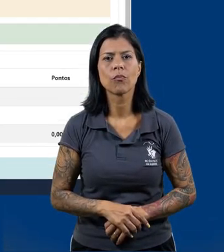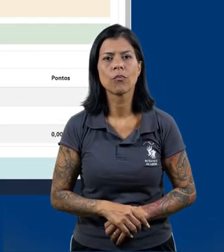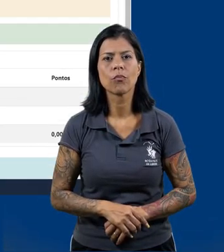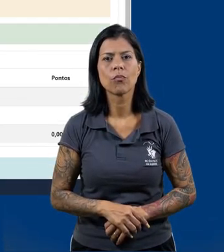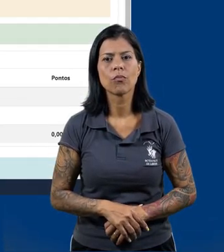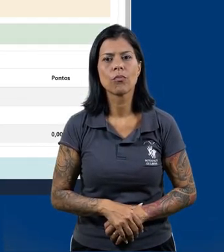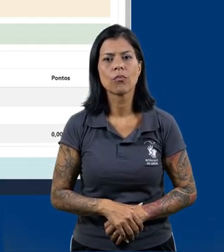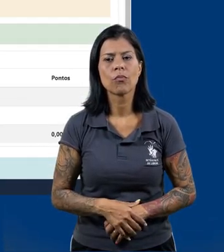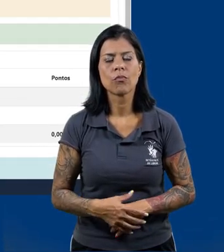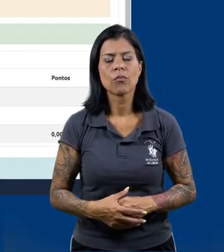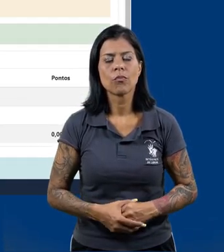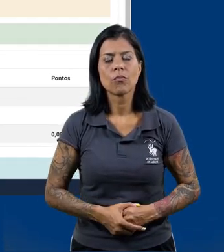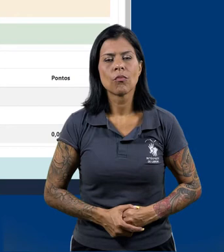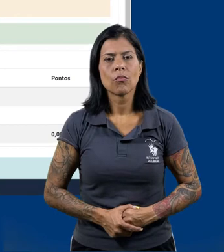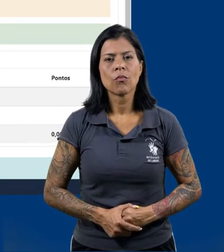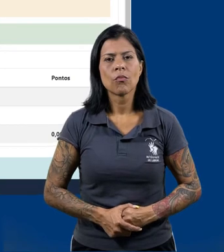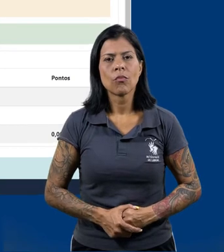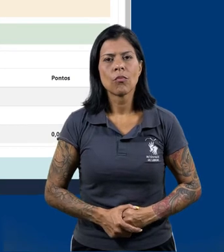Vou voltar,